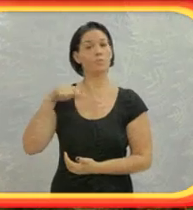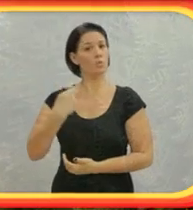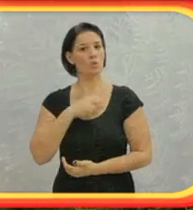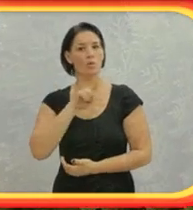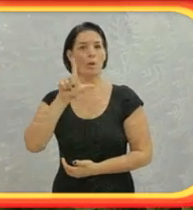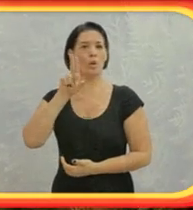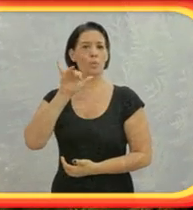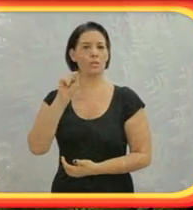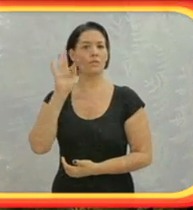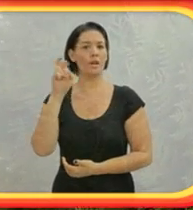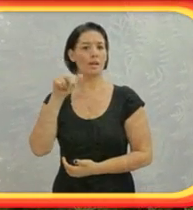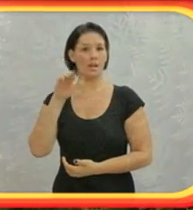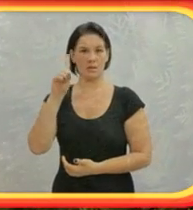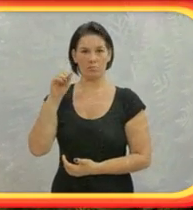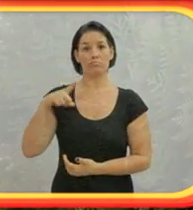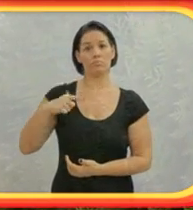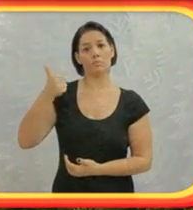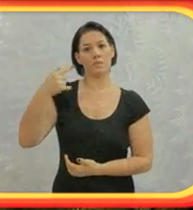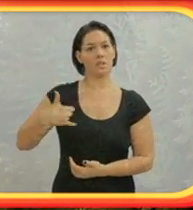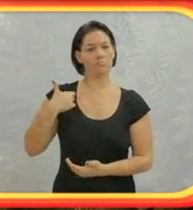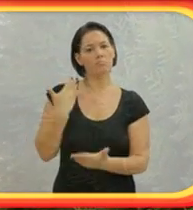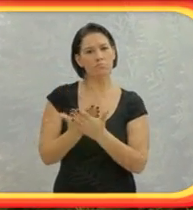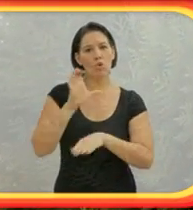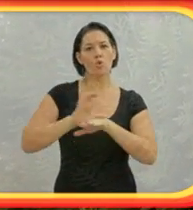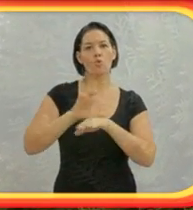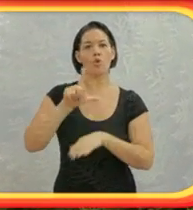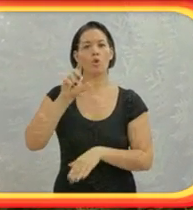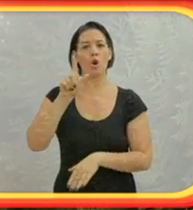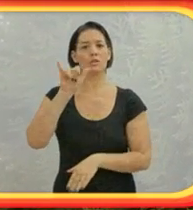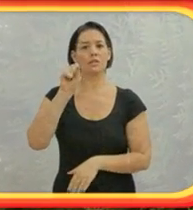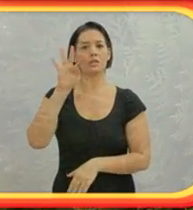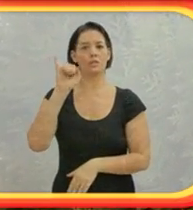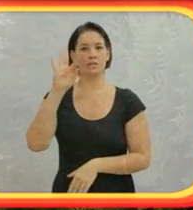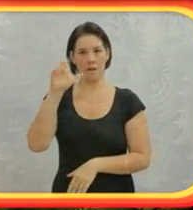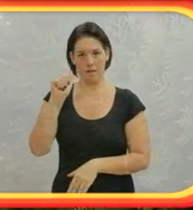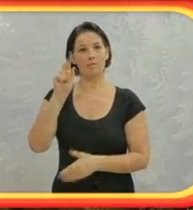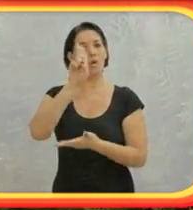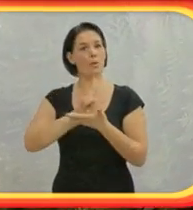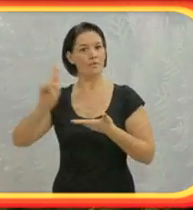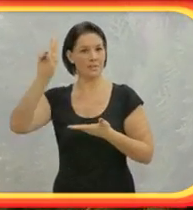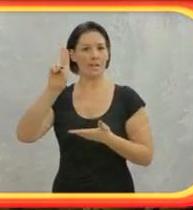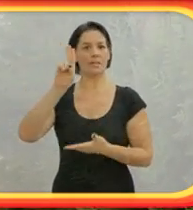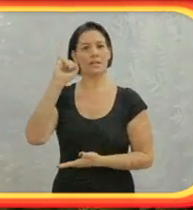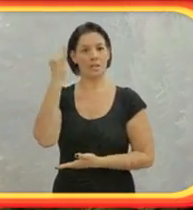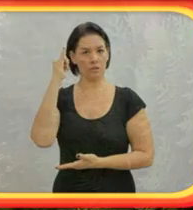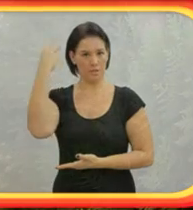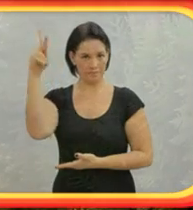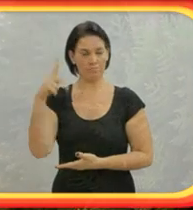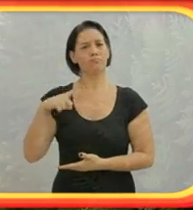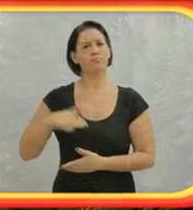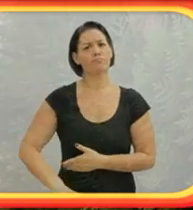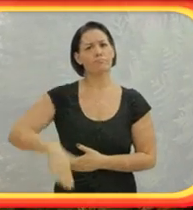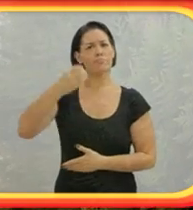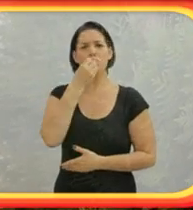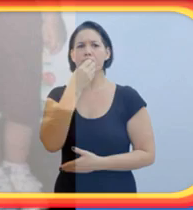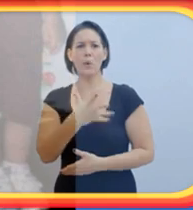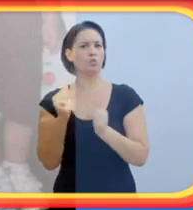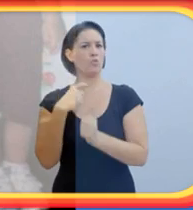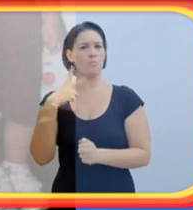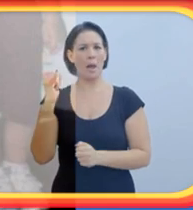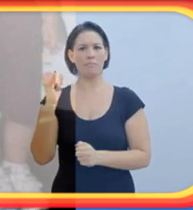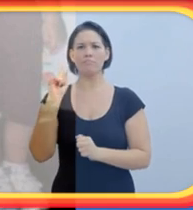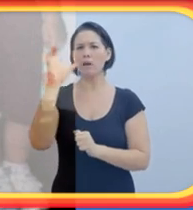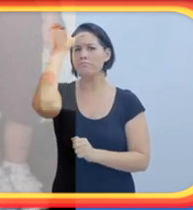Sou o filho mais novo do Eduardo Toro Meneghelli. Me chamo Luiz Fernando. Tenho 17 anos e atualmente faço curso de logística na Olivares de Itajaí.